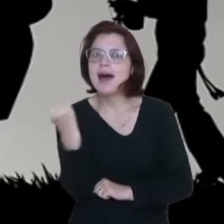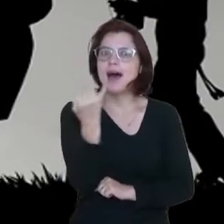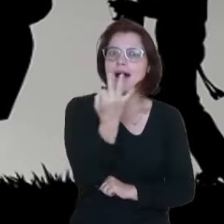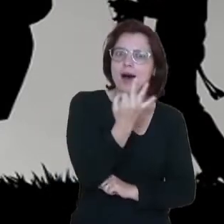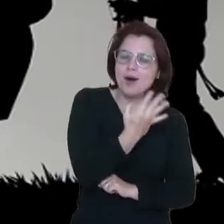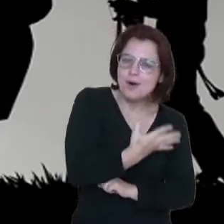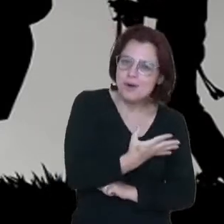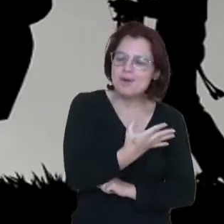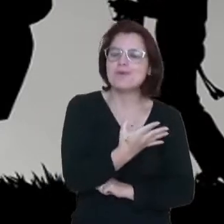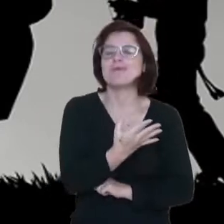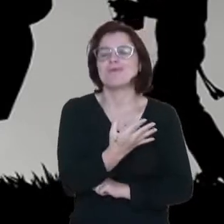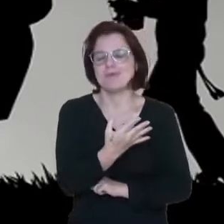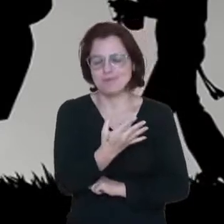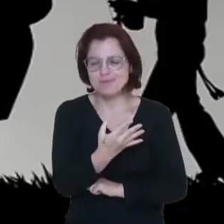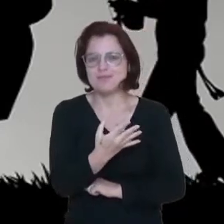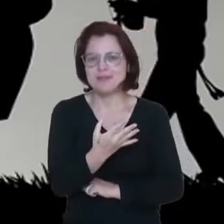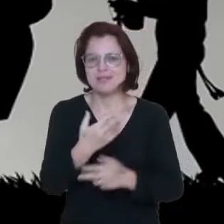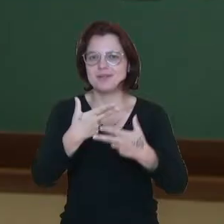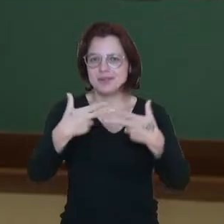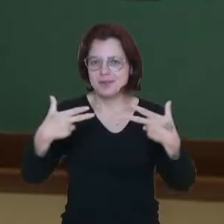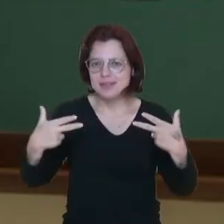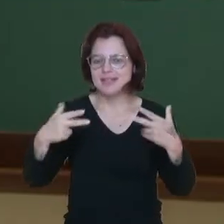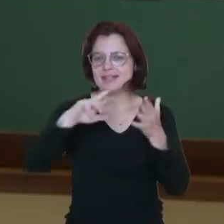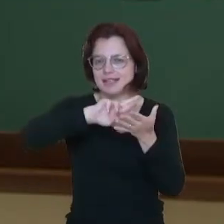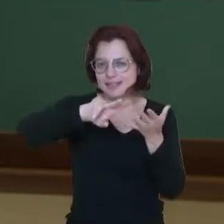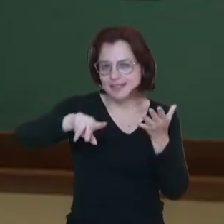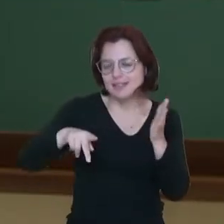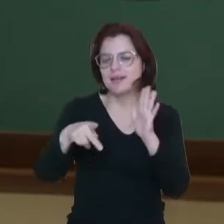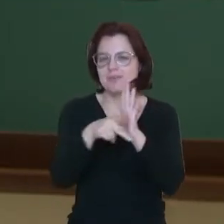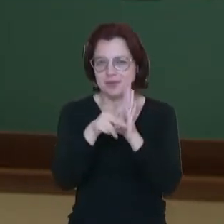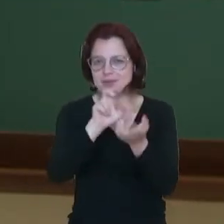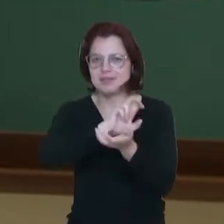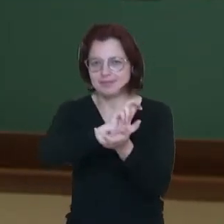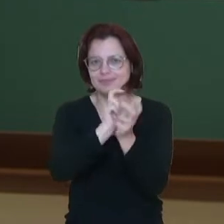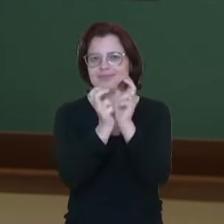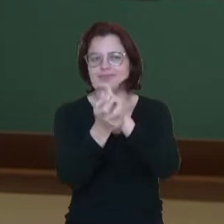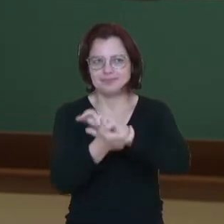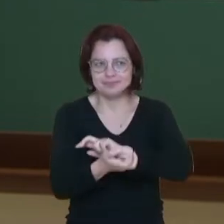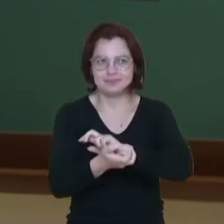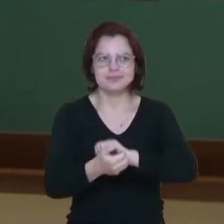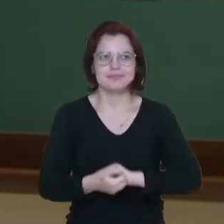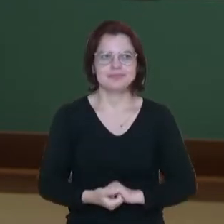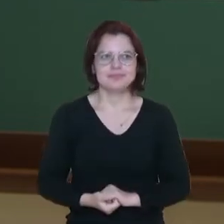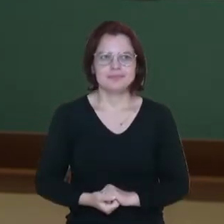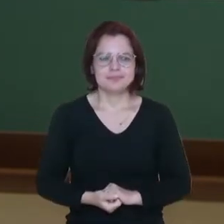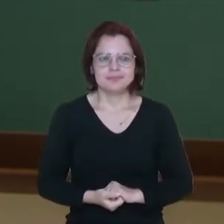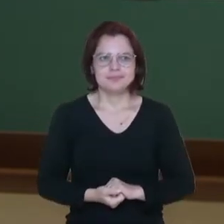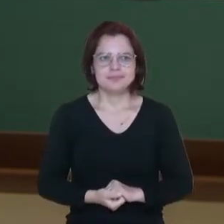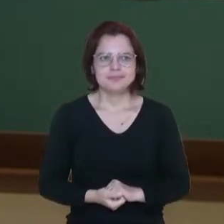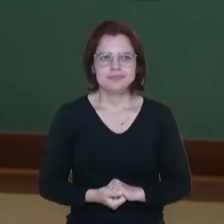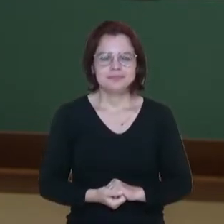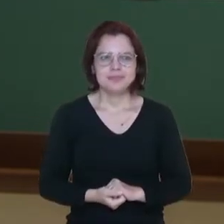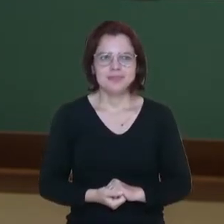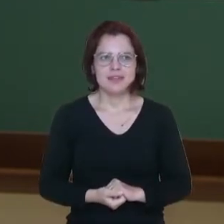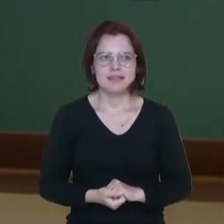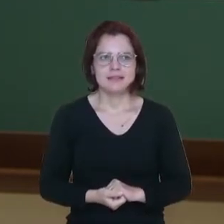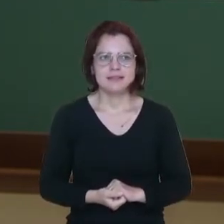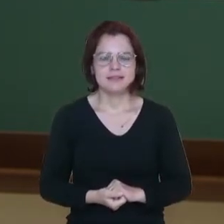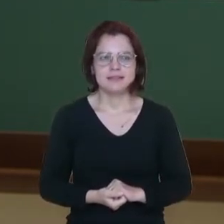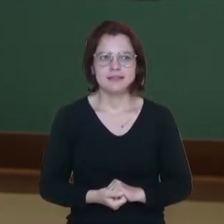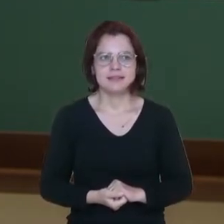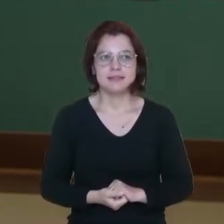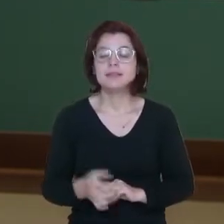vai ter que ser bem rápido, mas pelo menos dois golpes de ataque da capoeira nós vamos conhecer. Então vamos lembrar o seguinte,